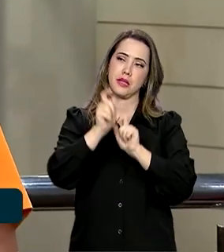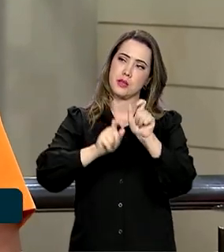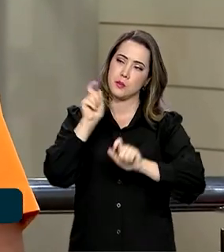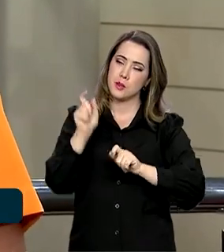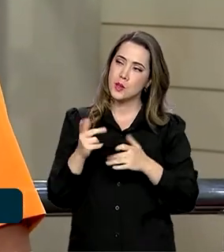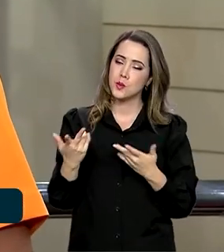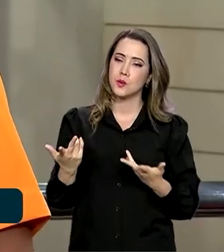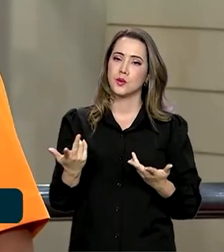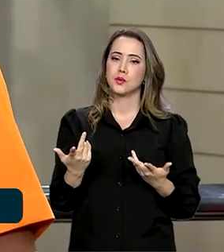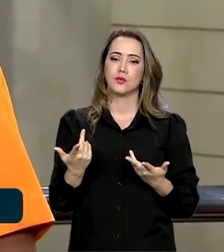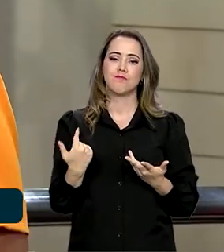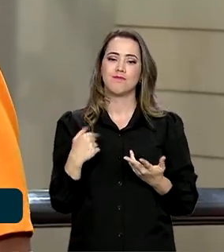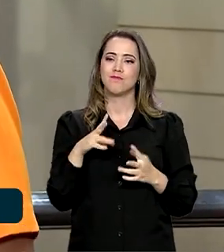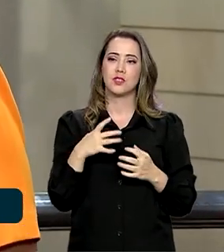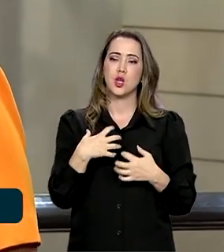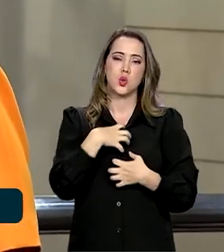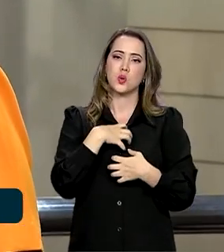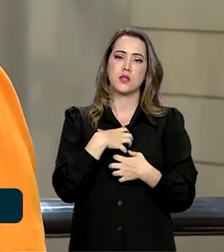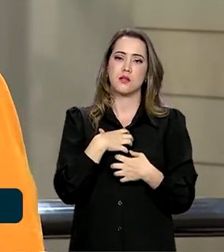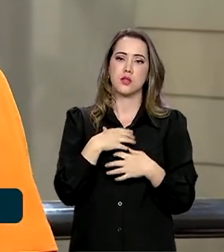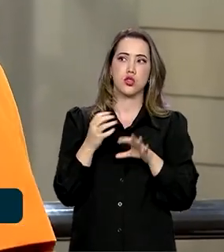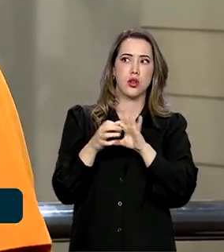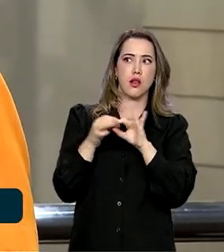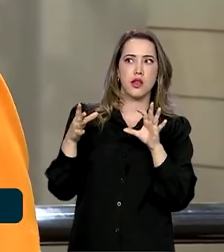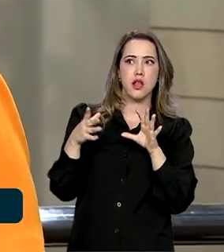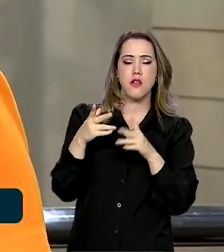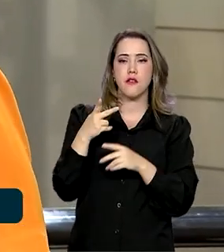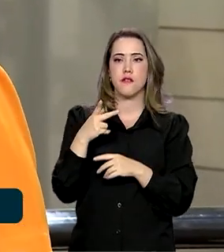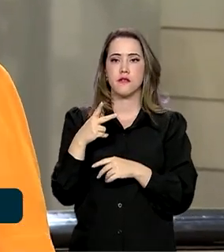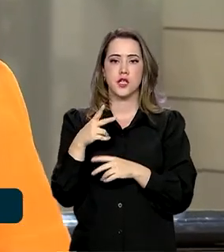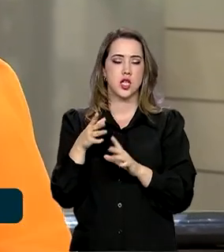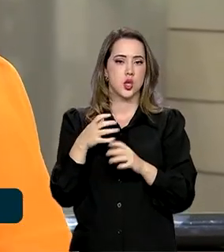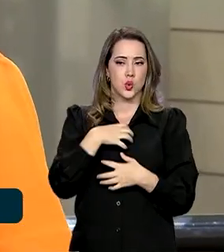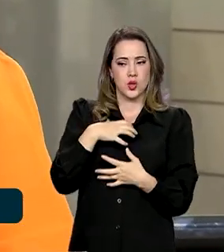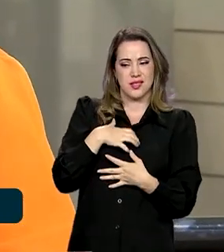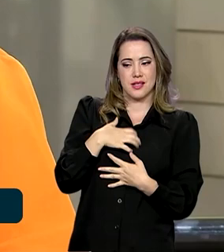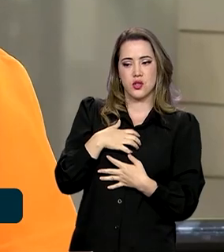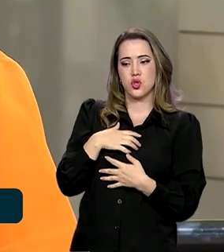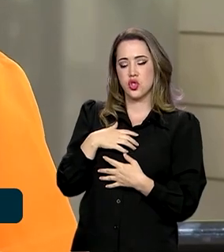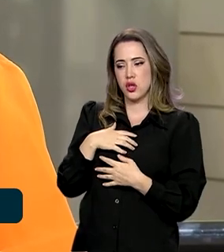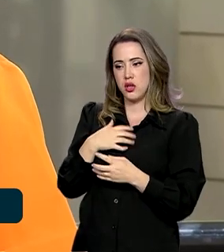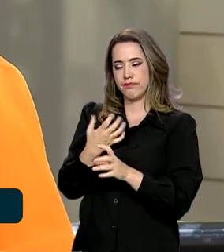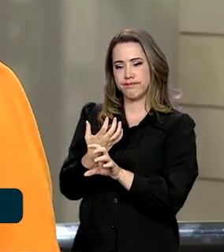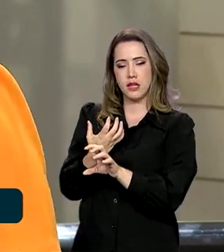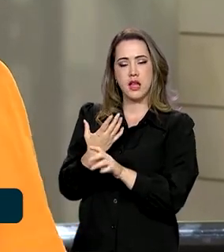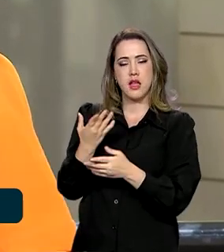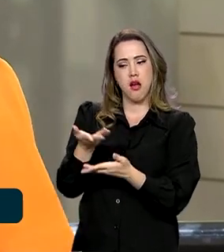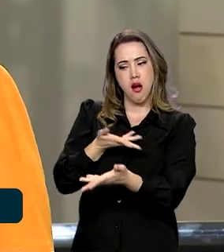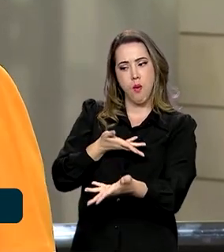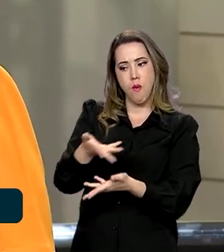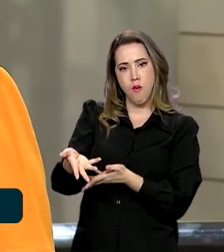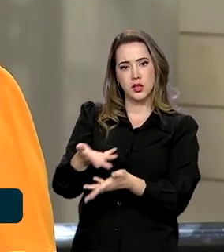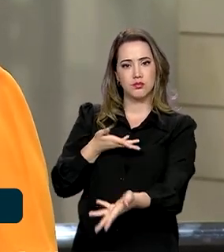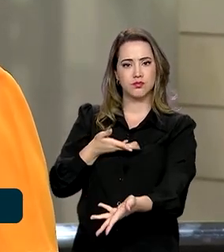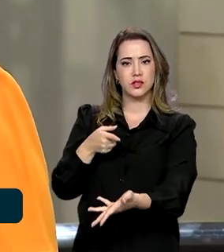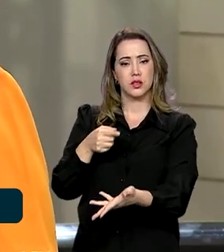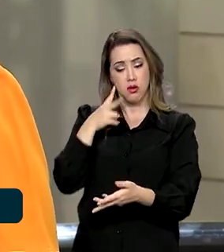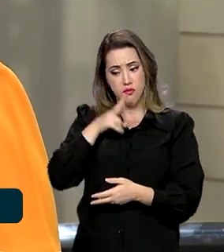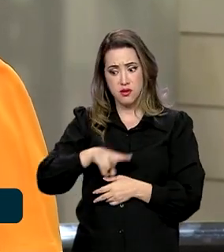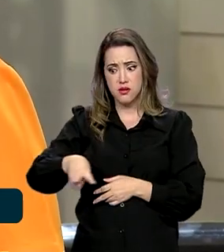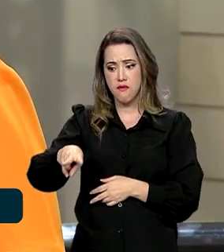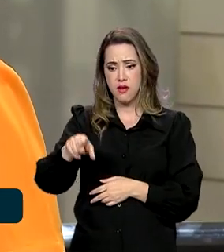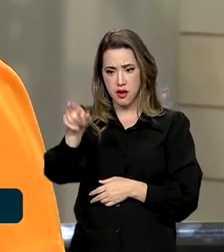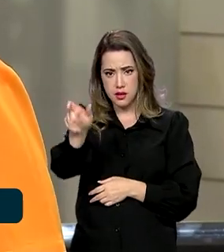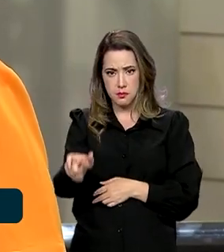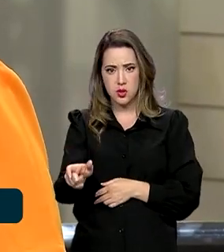não se sentiam autorizadas, né? Não se sentiam ouvidos. Então, você tem a voz daquelas pessoas